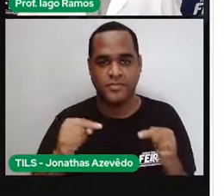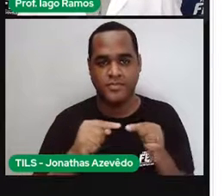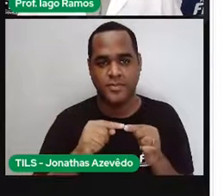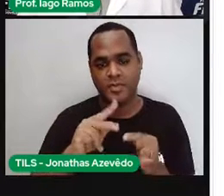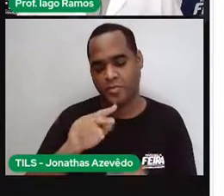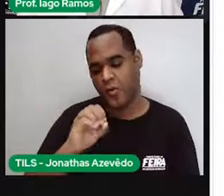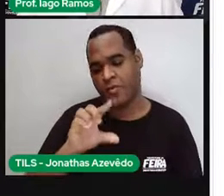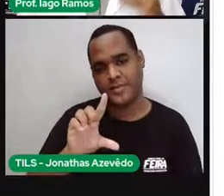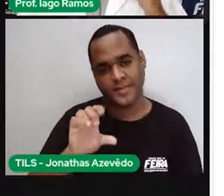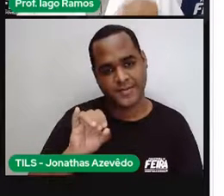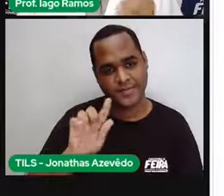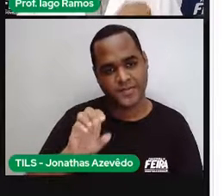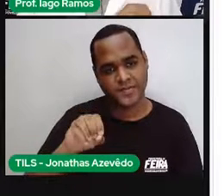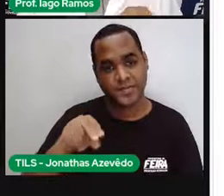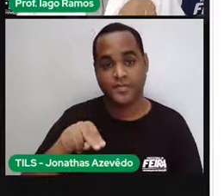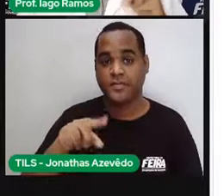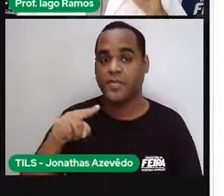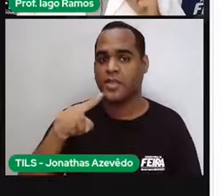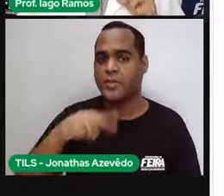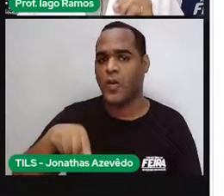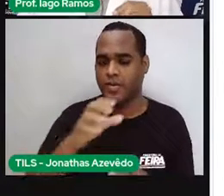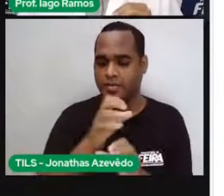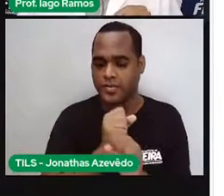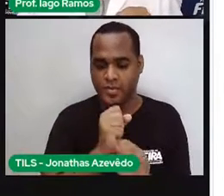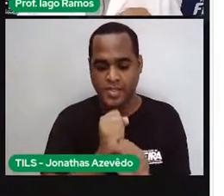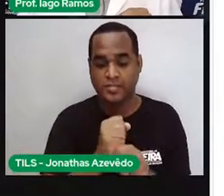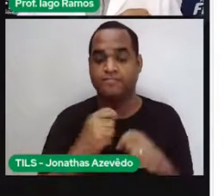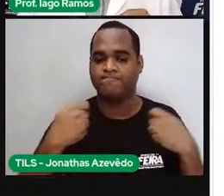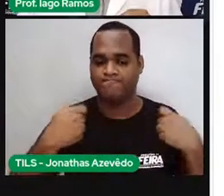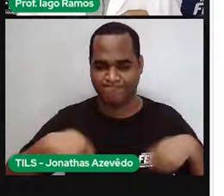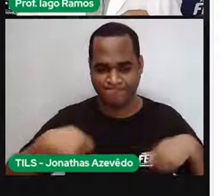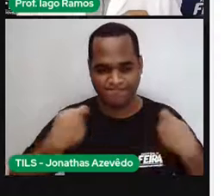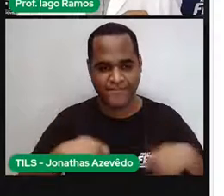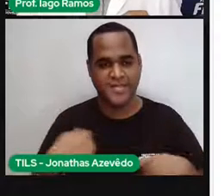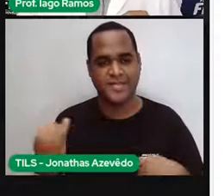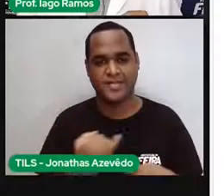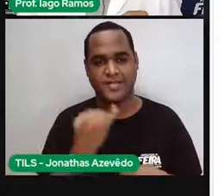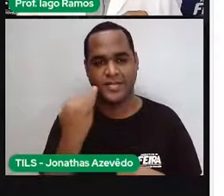polígonos, basta somar, olha só,